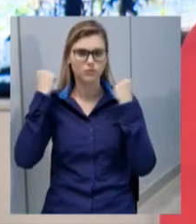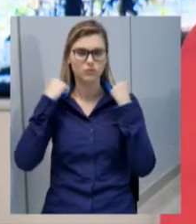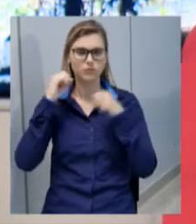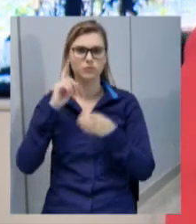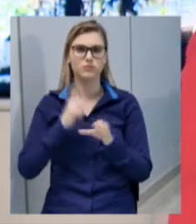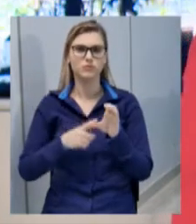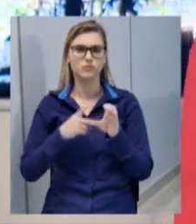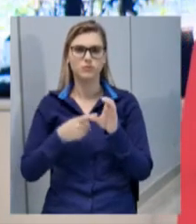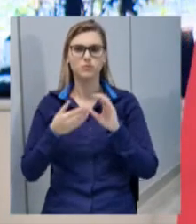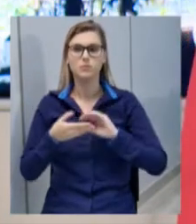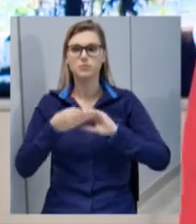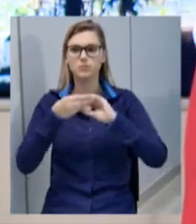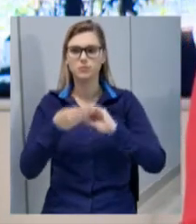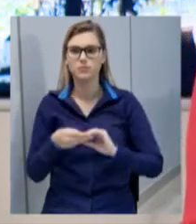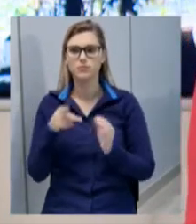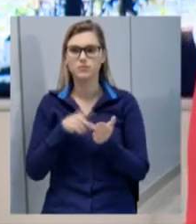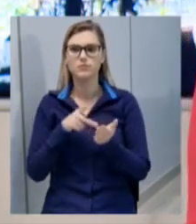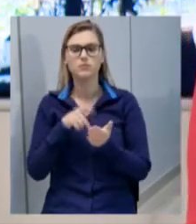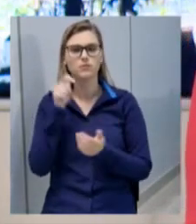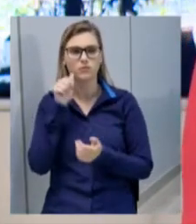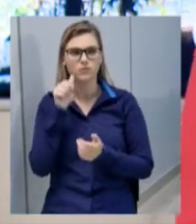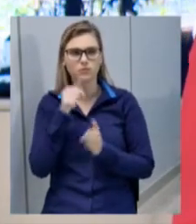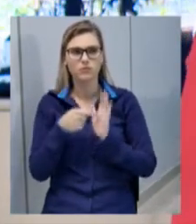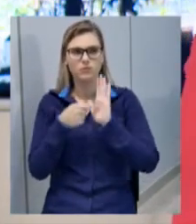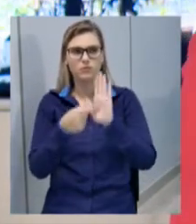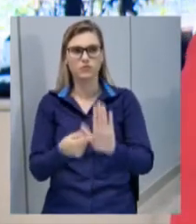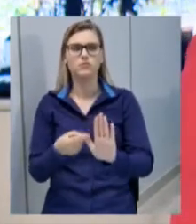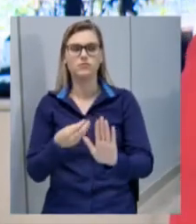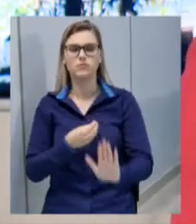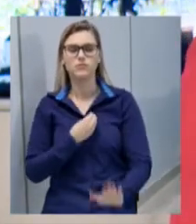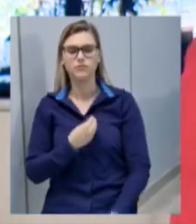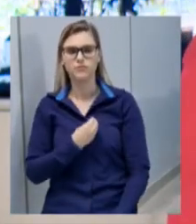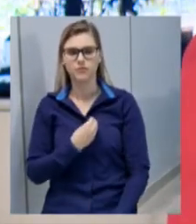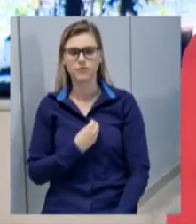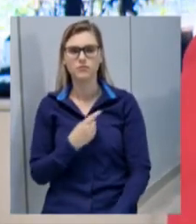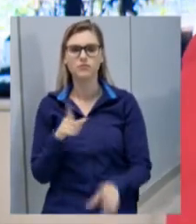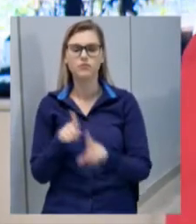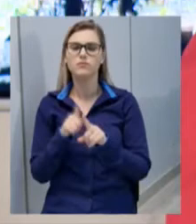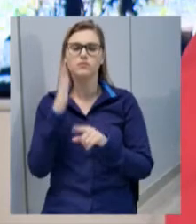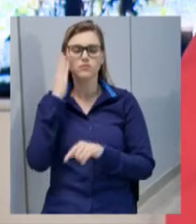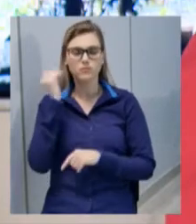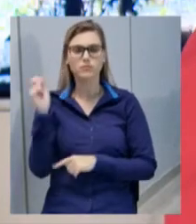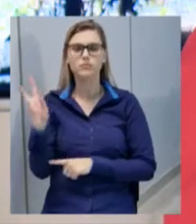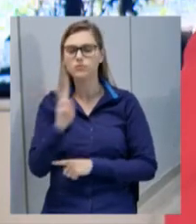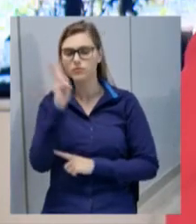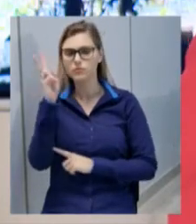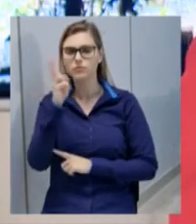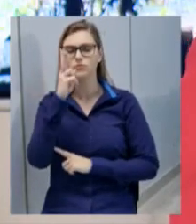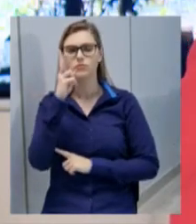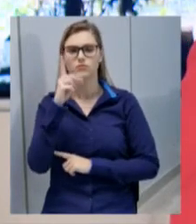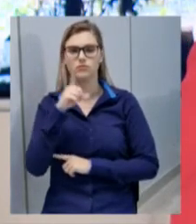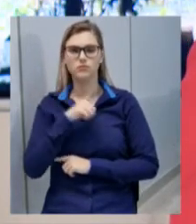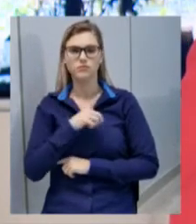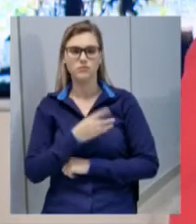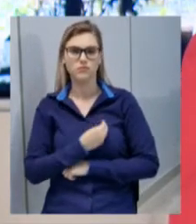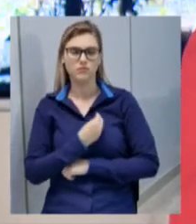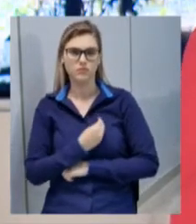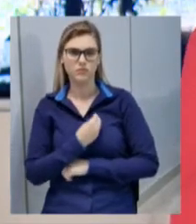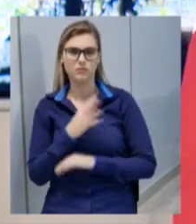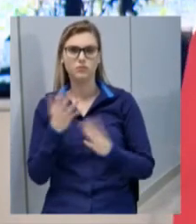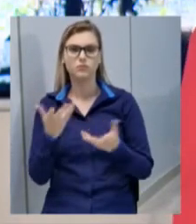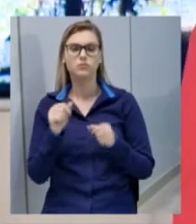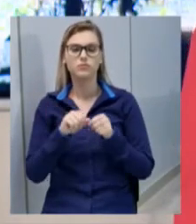Parabenizar, de fato, as mulheres que trazem a vida e sabem do valor desta vida quando fizeram esta